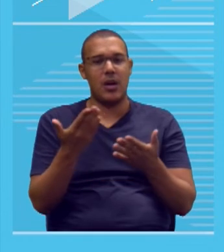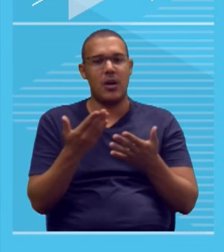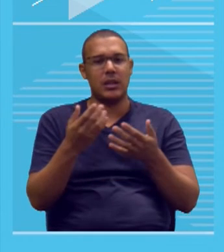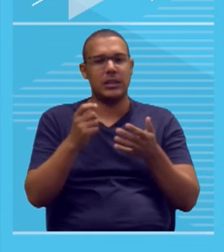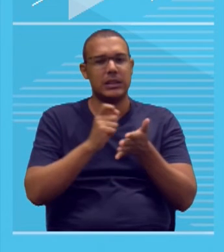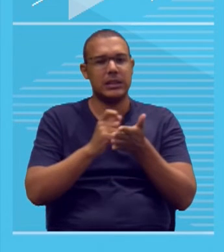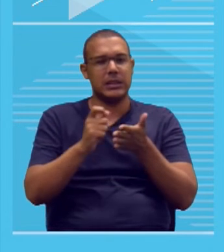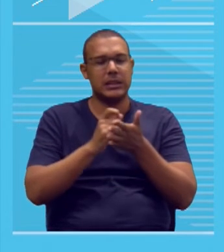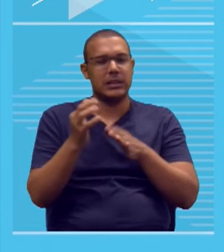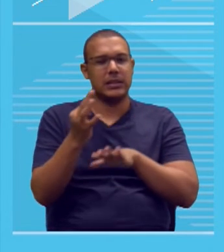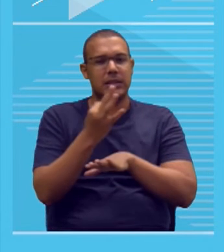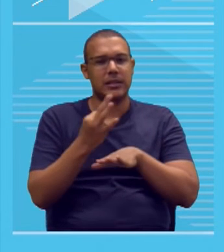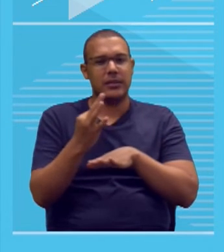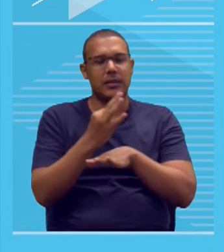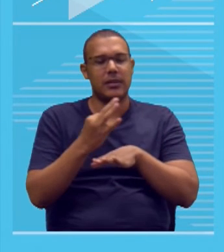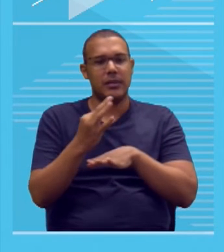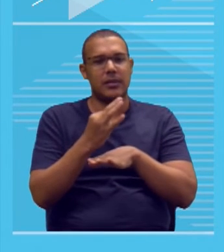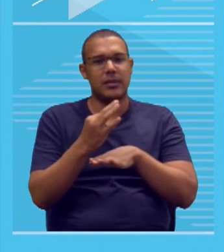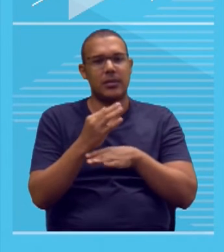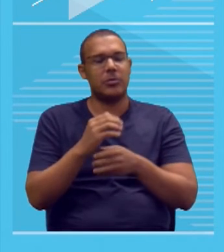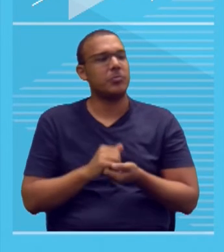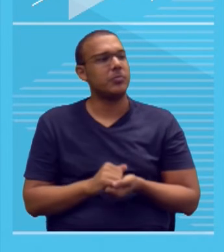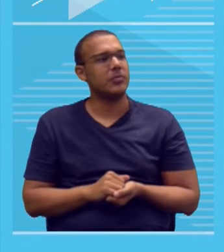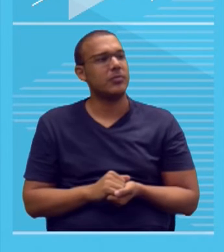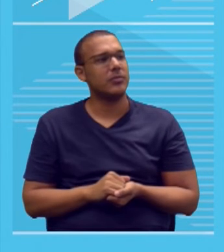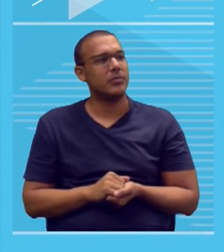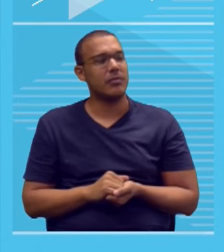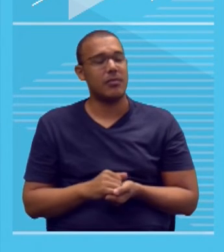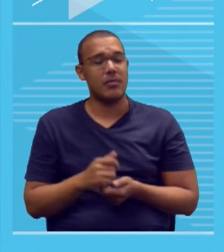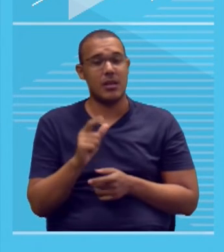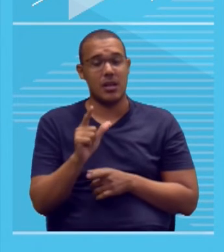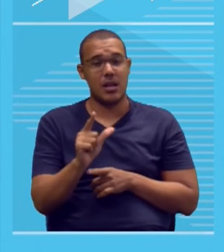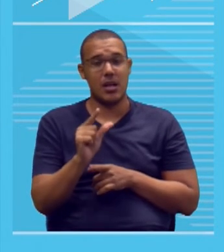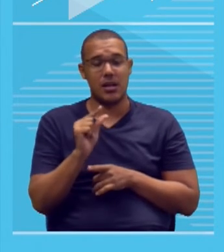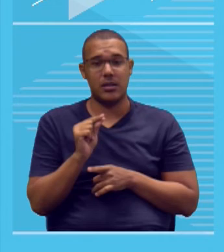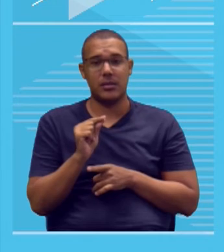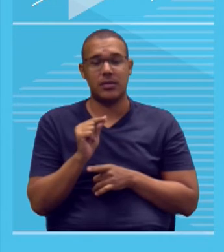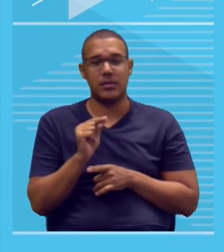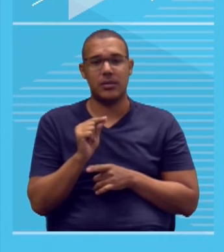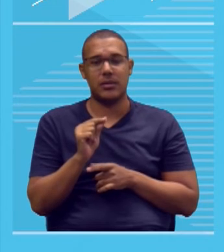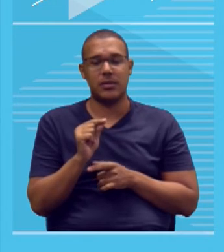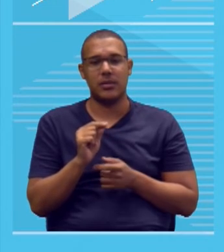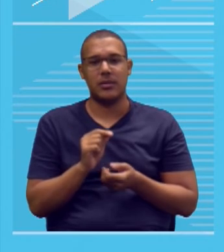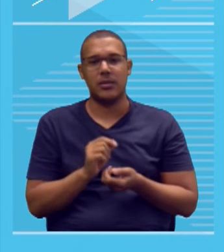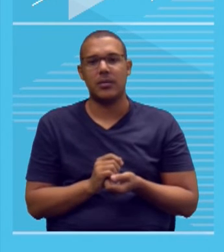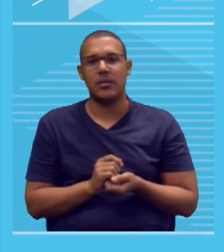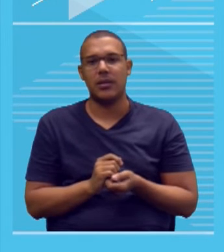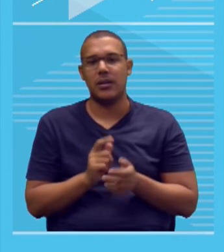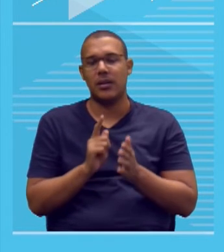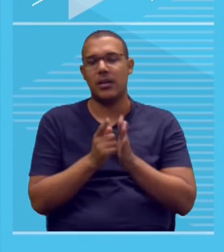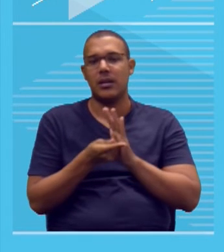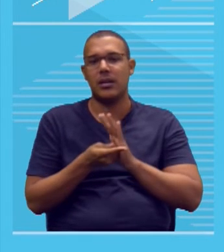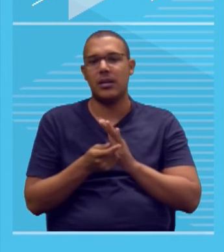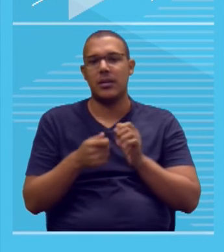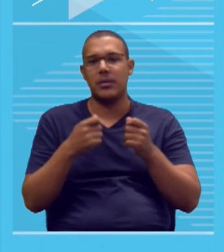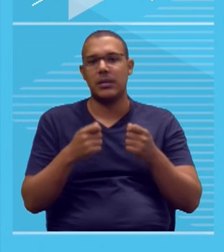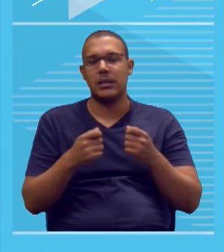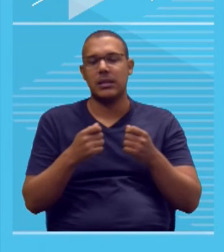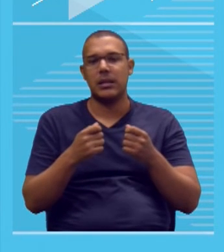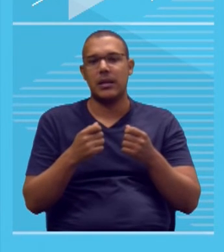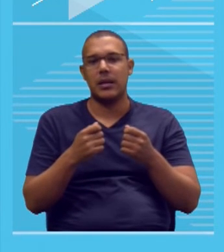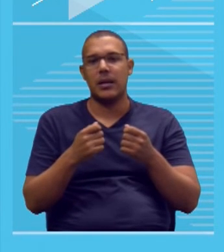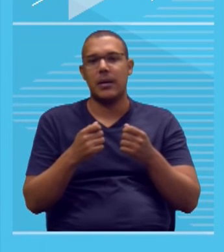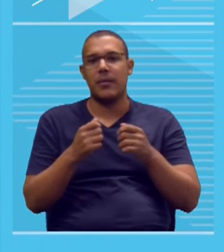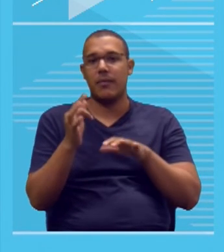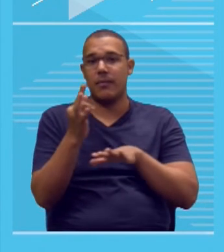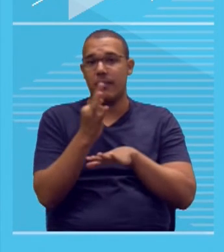em relação ao registro, ele já está dizendo, a escolha de registro, pelo próprio gênero, ela é padrão, ou